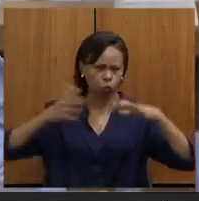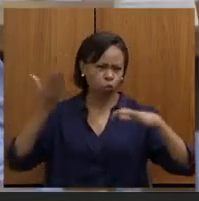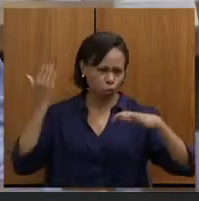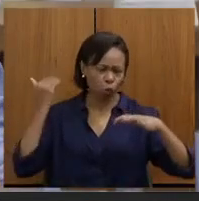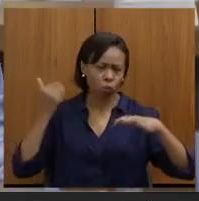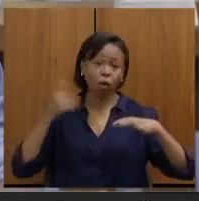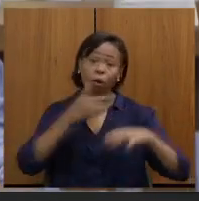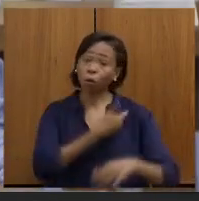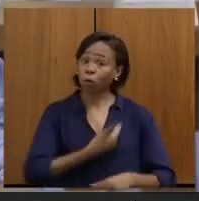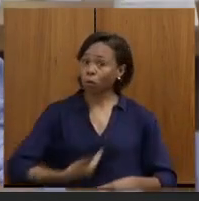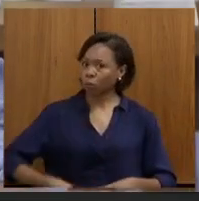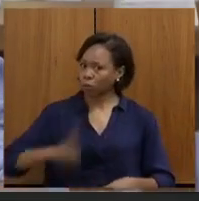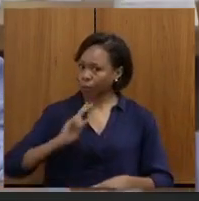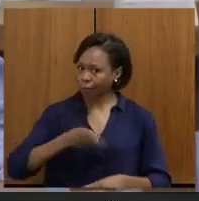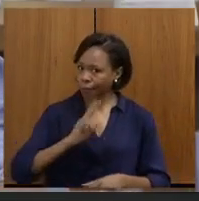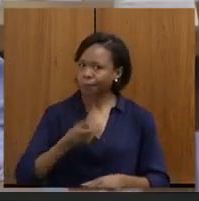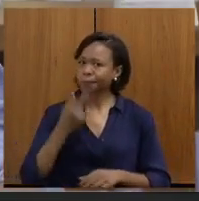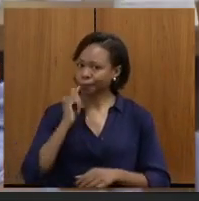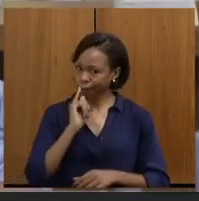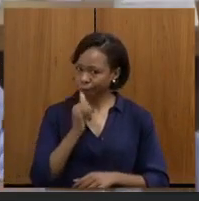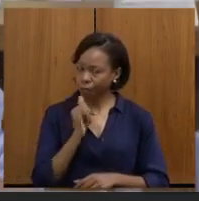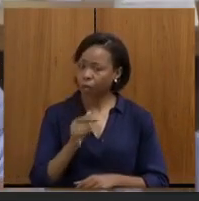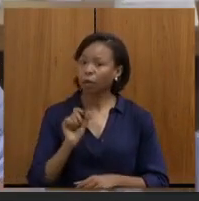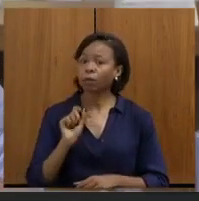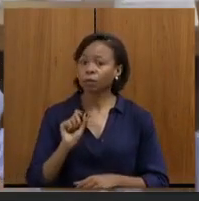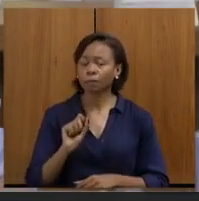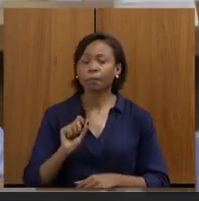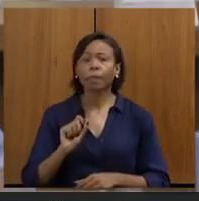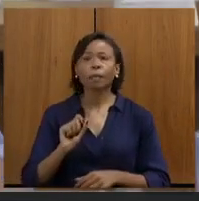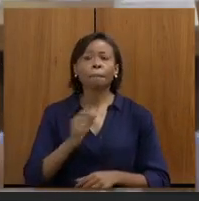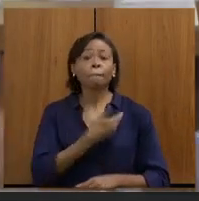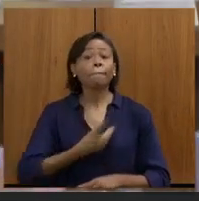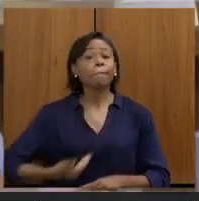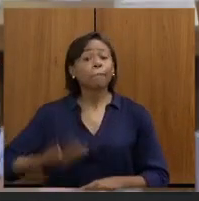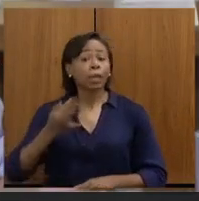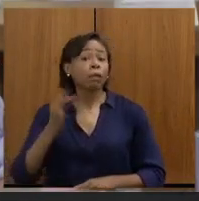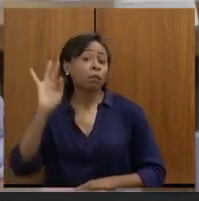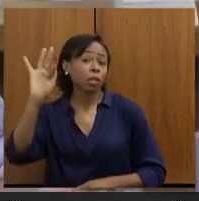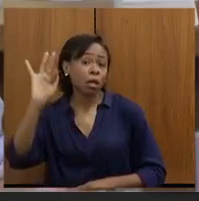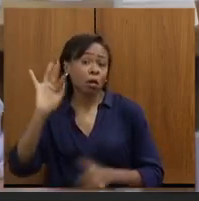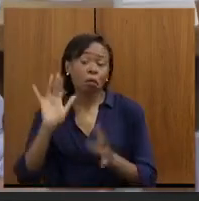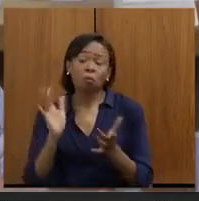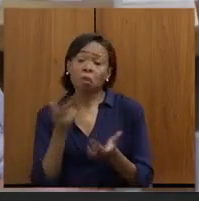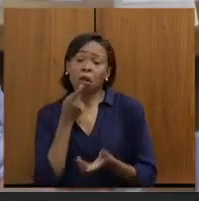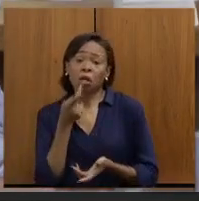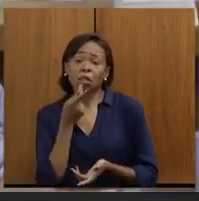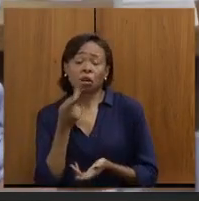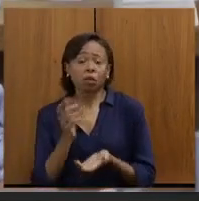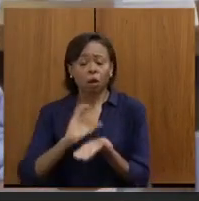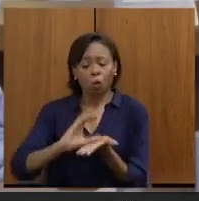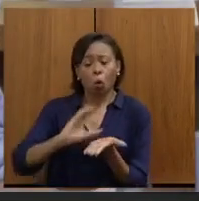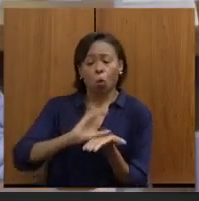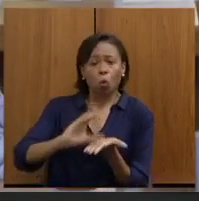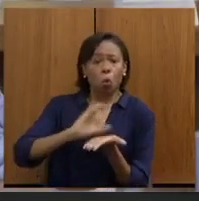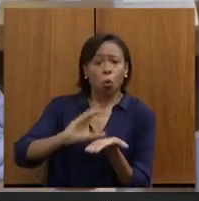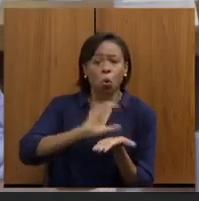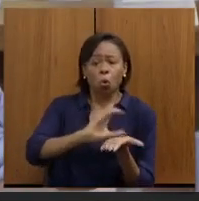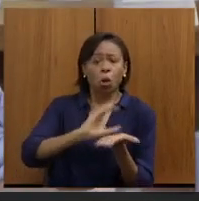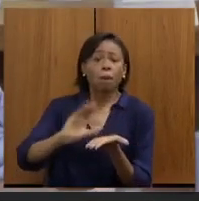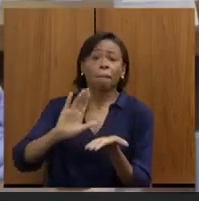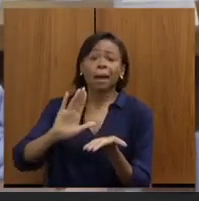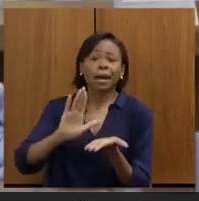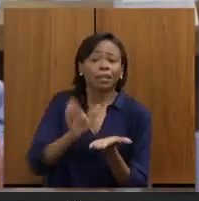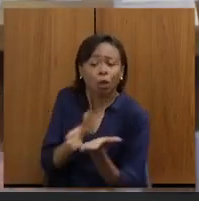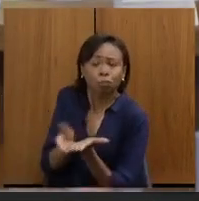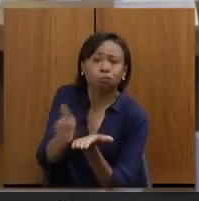o governador sempre nos coloca, que foi anunciado pelo governo federal um monte de recurso, só que esses recursos não foram captados.